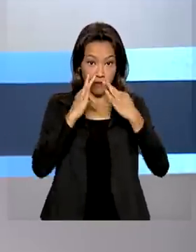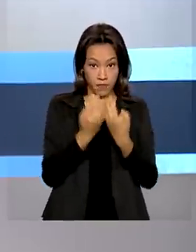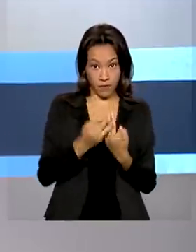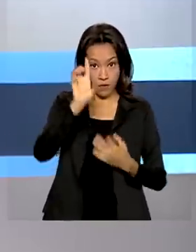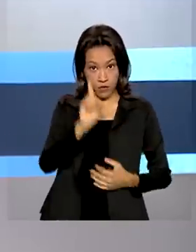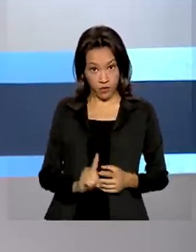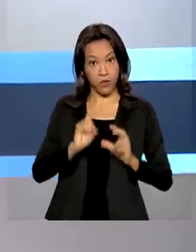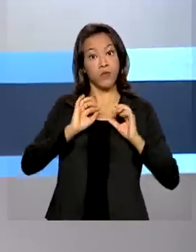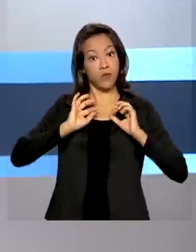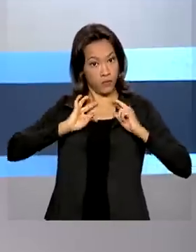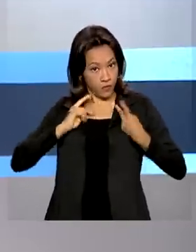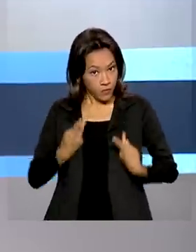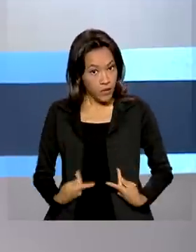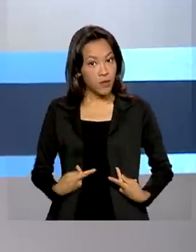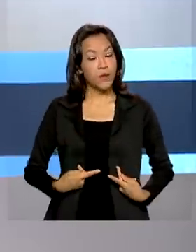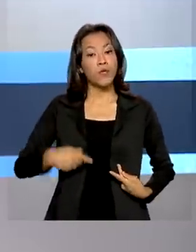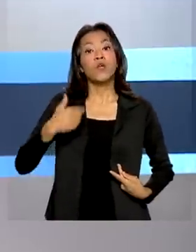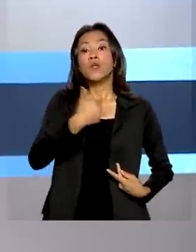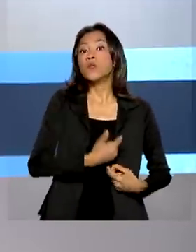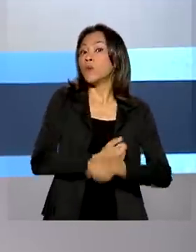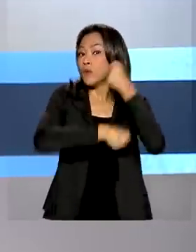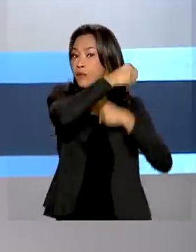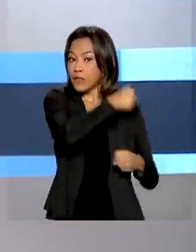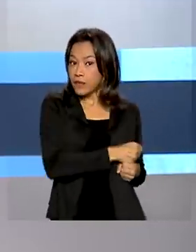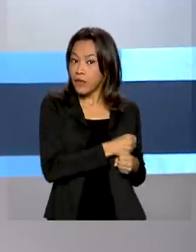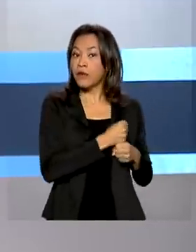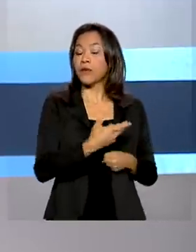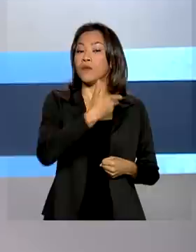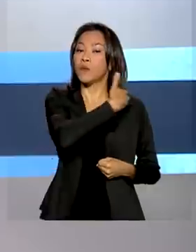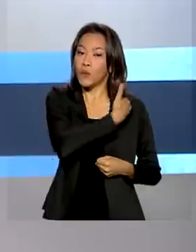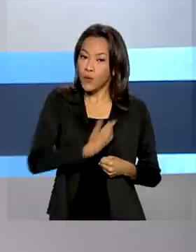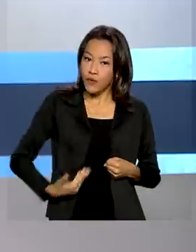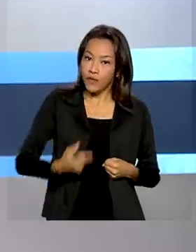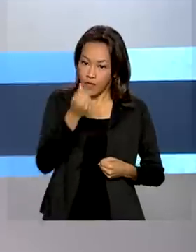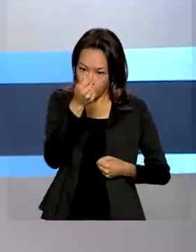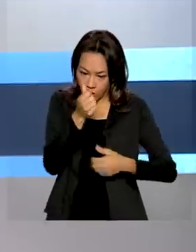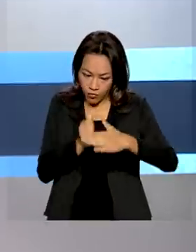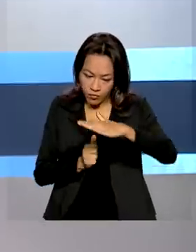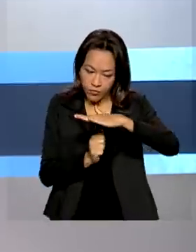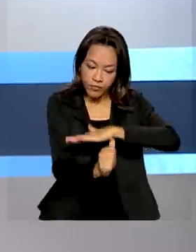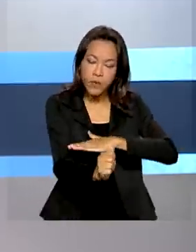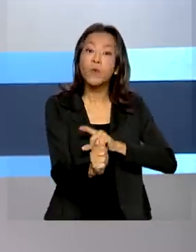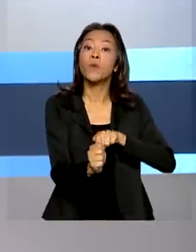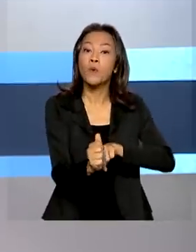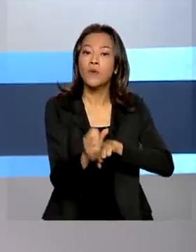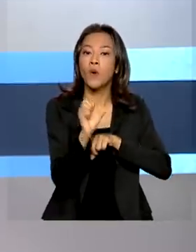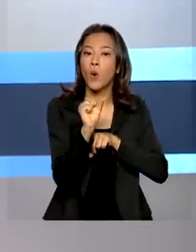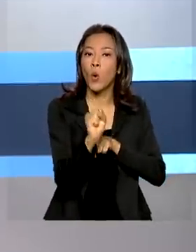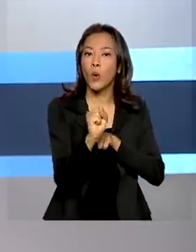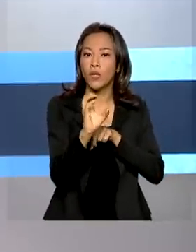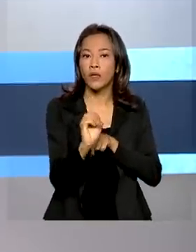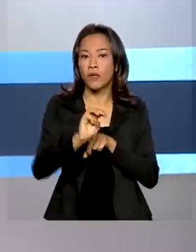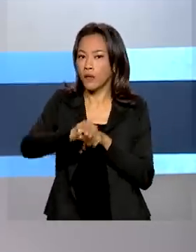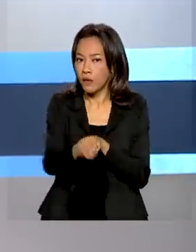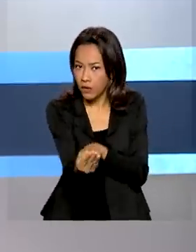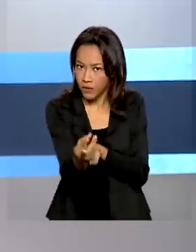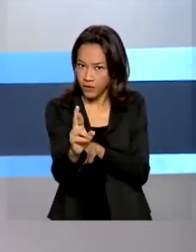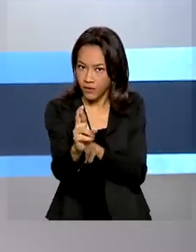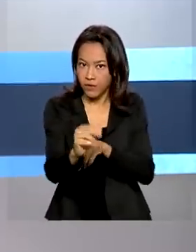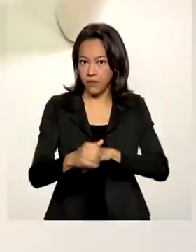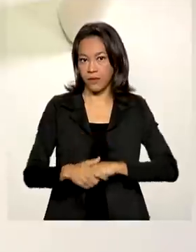Humanos. Em 2021, os investimentos do governo federal nessa área chegaram a 80 milhões de reais.